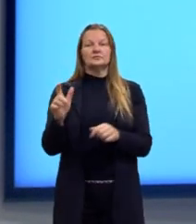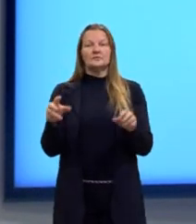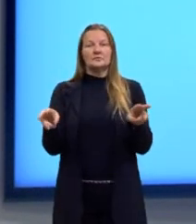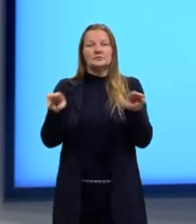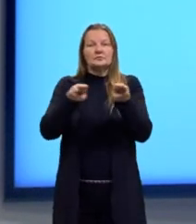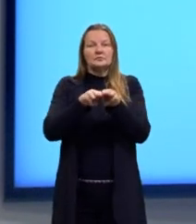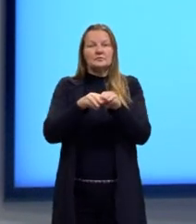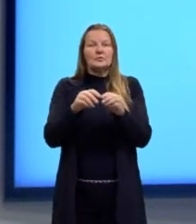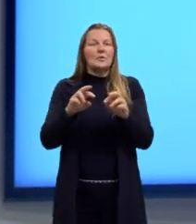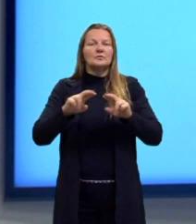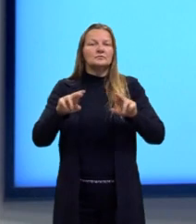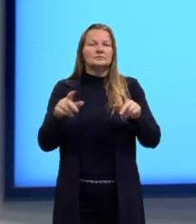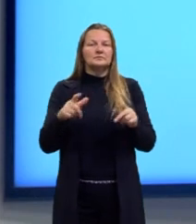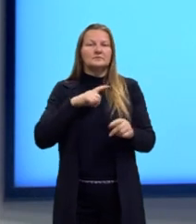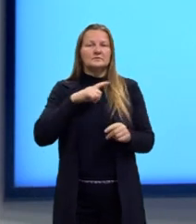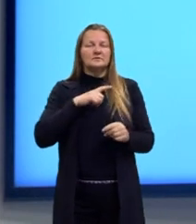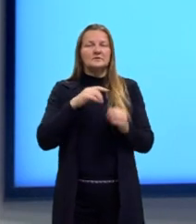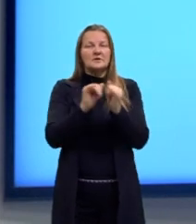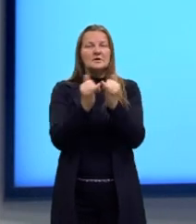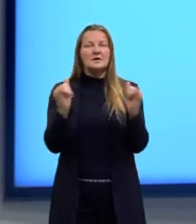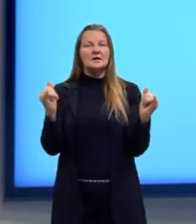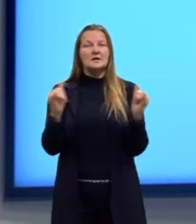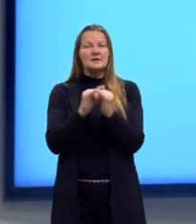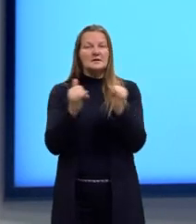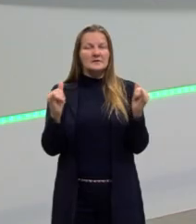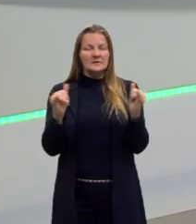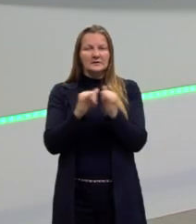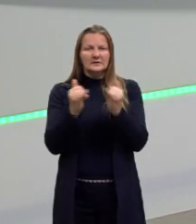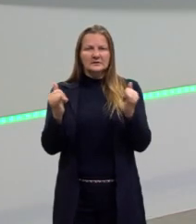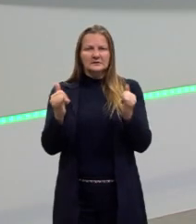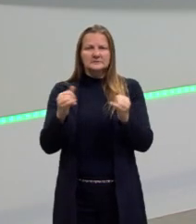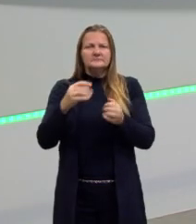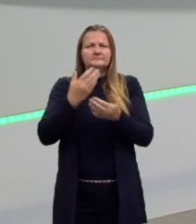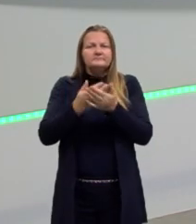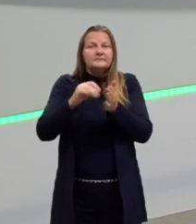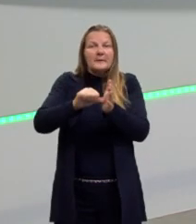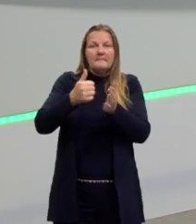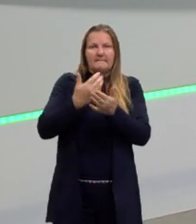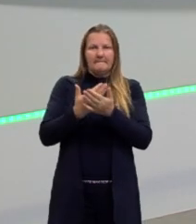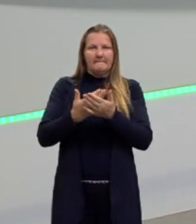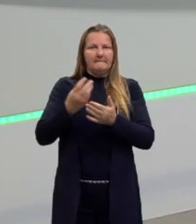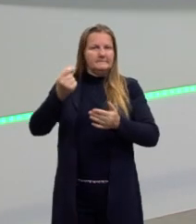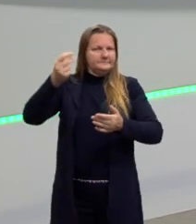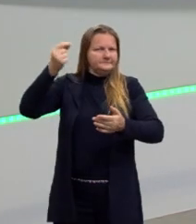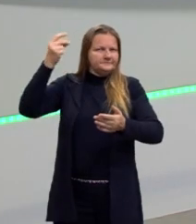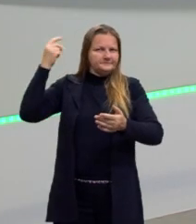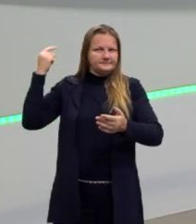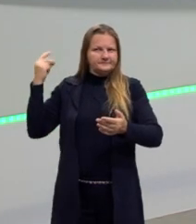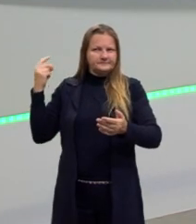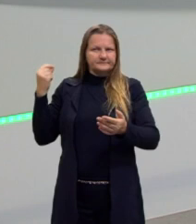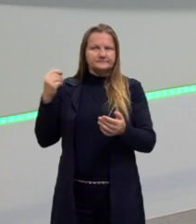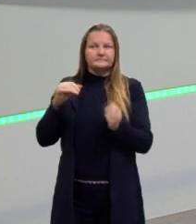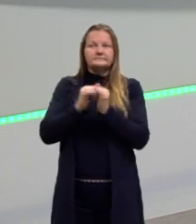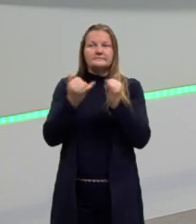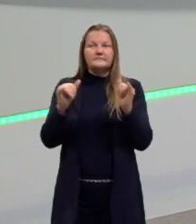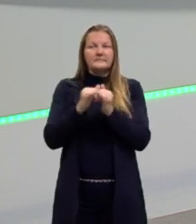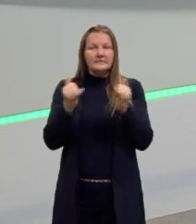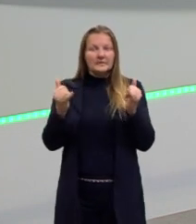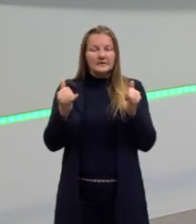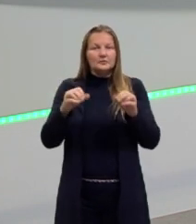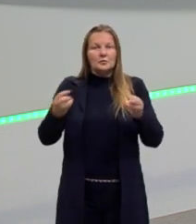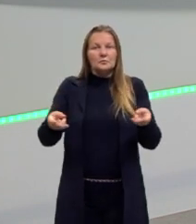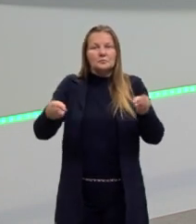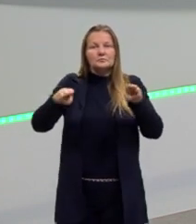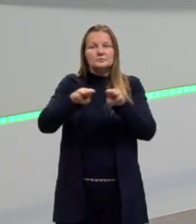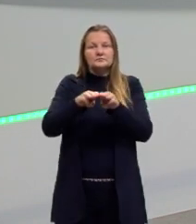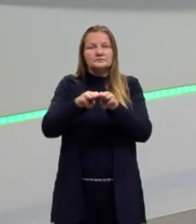diferença, então, em relação à eletricidade? Porque lá na primeira aula, né? Que a gente começou em eletromagnetismo, a gente falou sobre